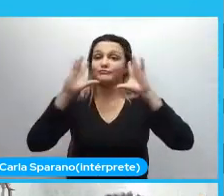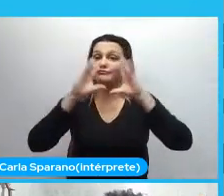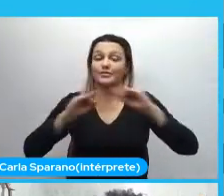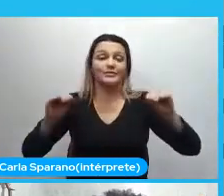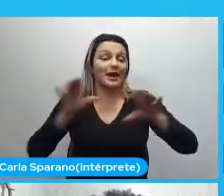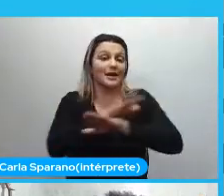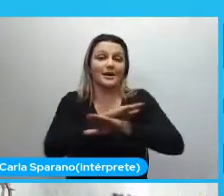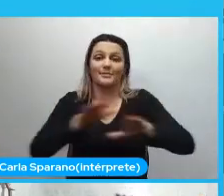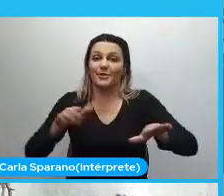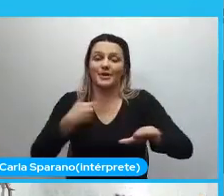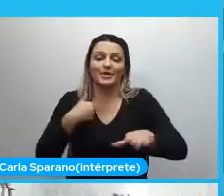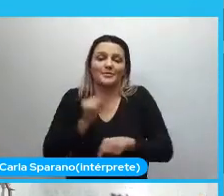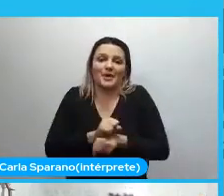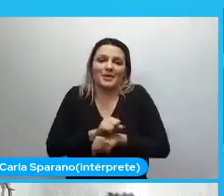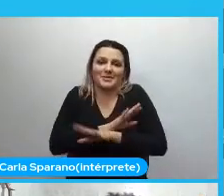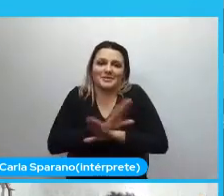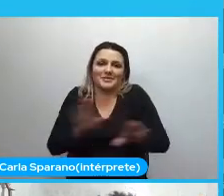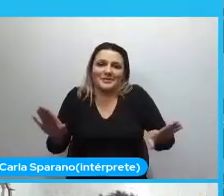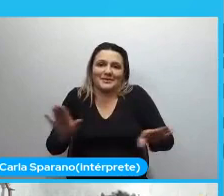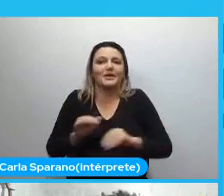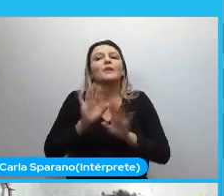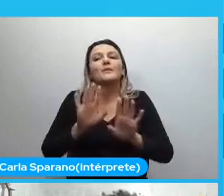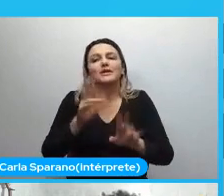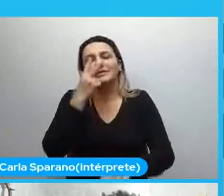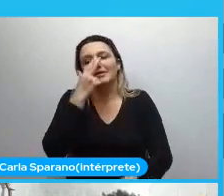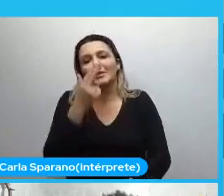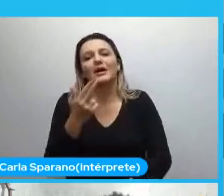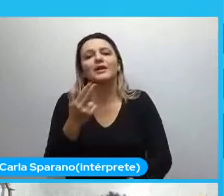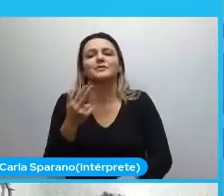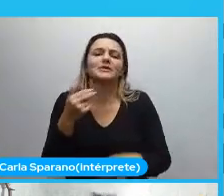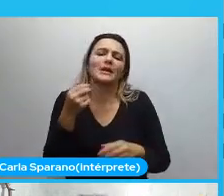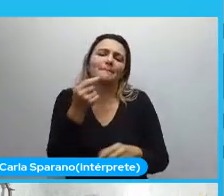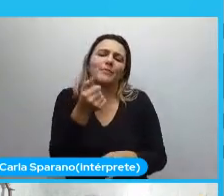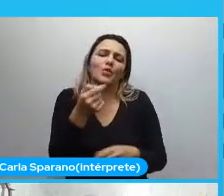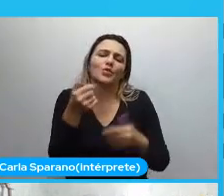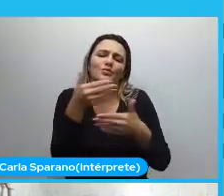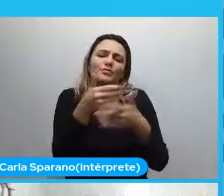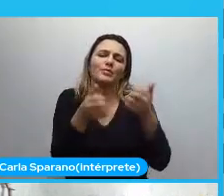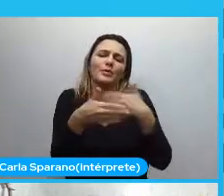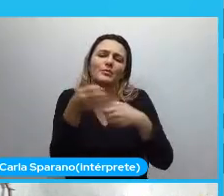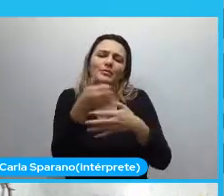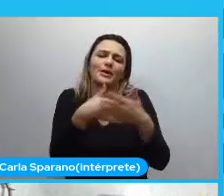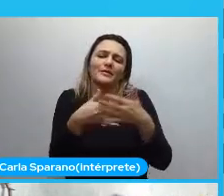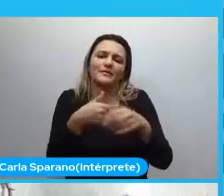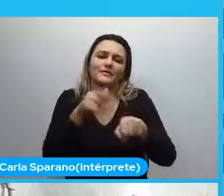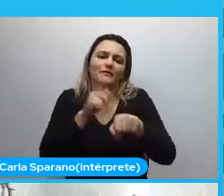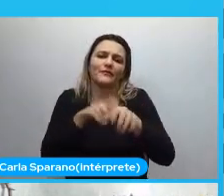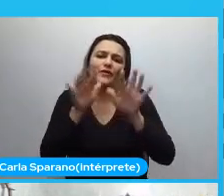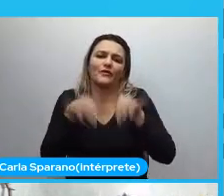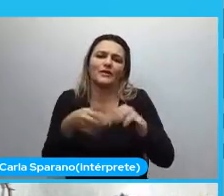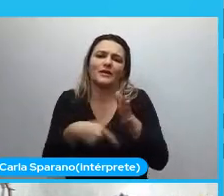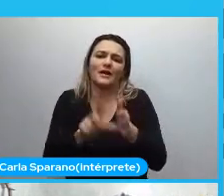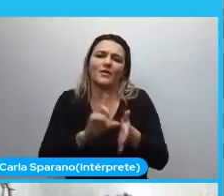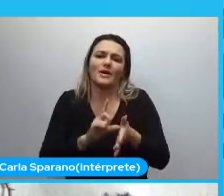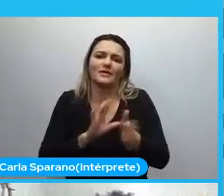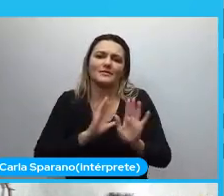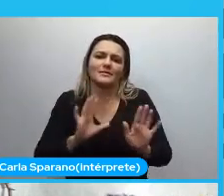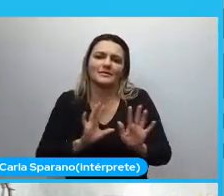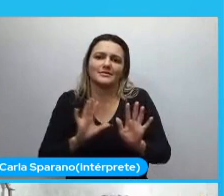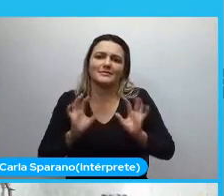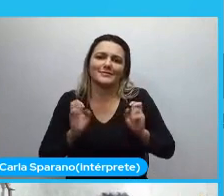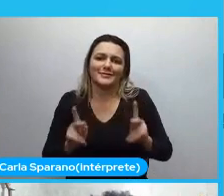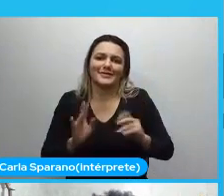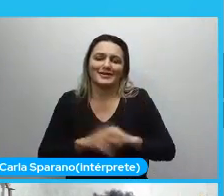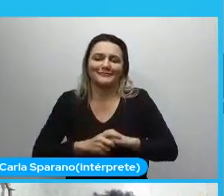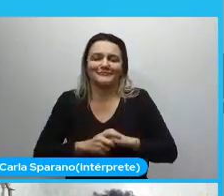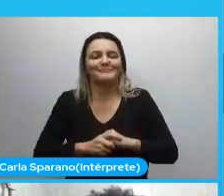garotinha. Aí, eu vou parar. Mas, eu acho que eu fiz poucos slides. Eu acho que eu vou terminar antes do momento proposto. Enfim,